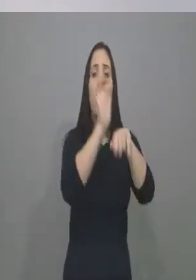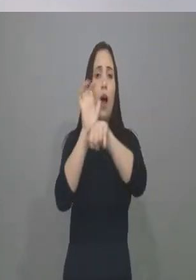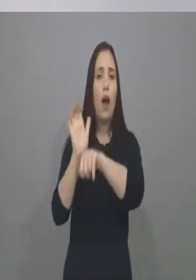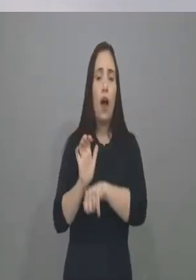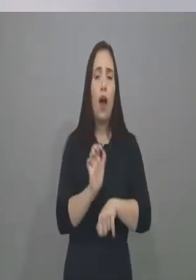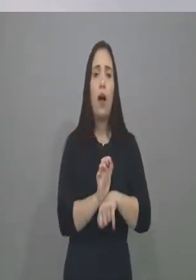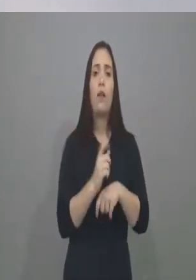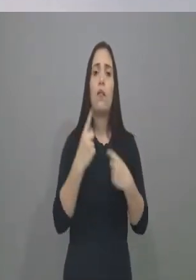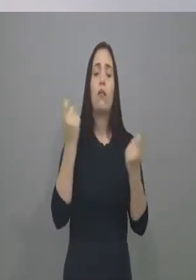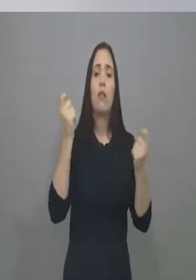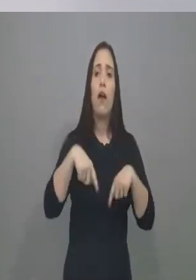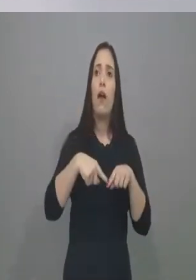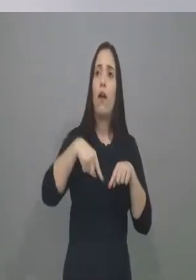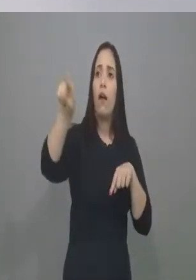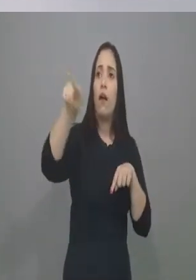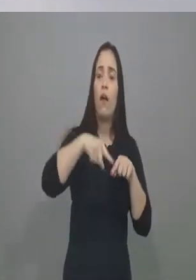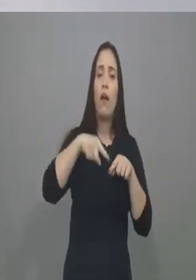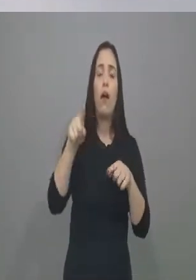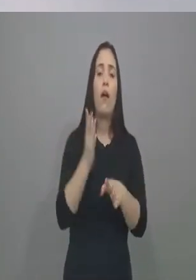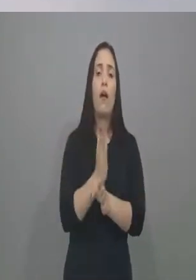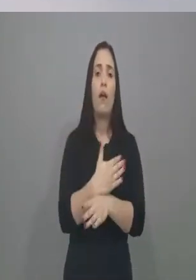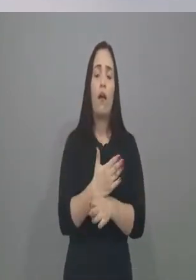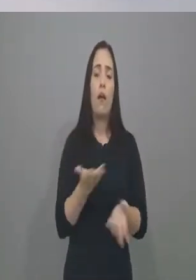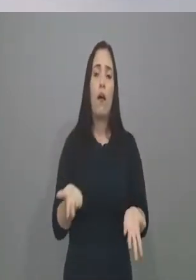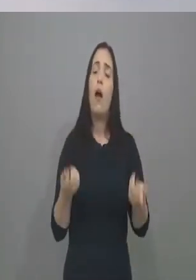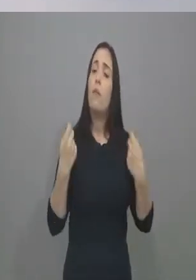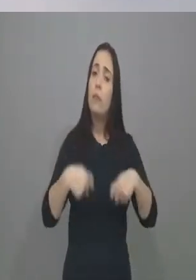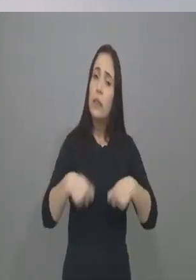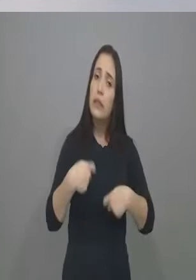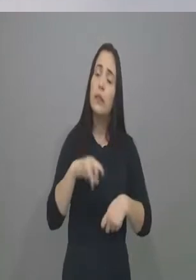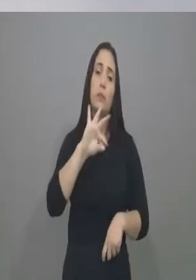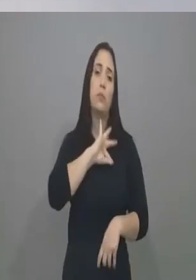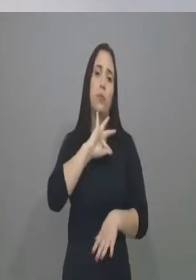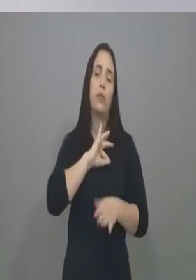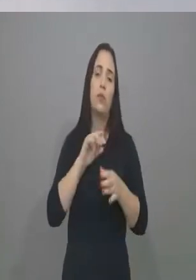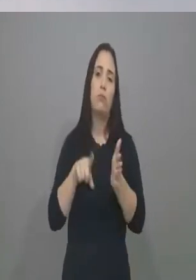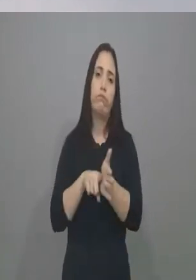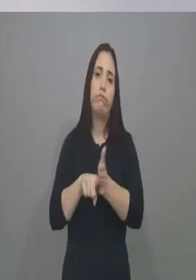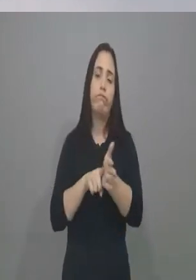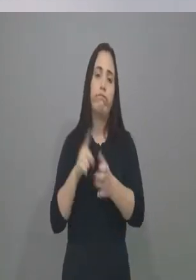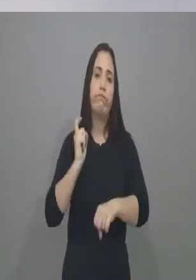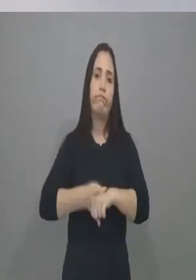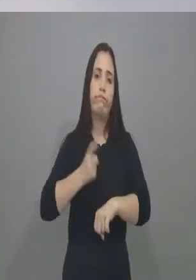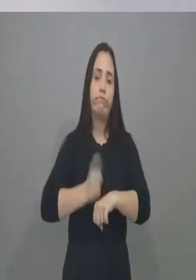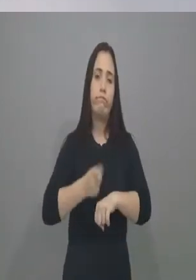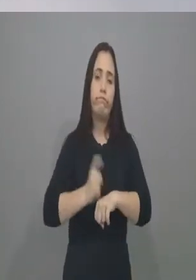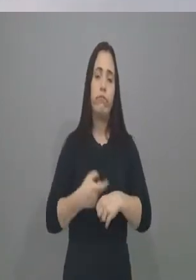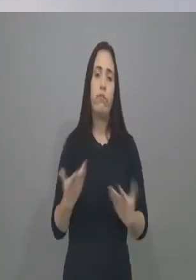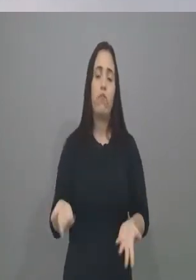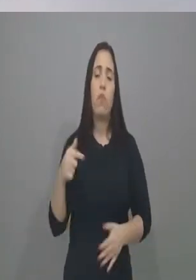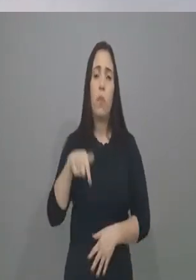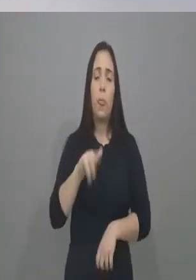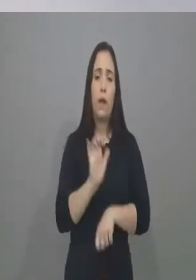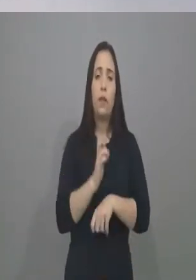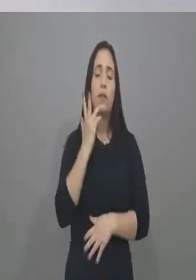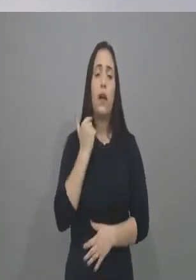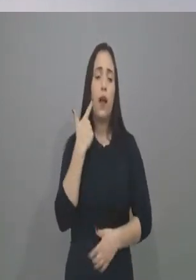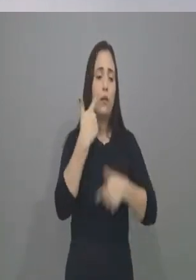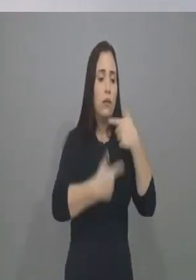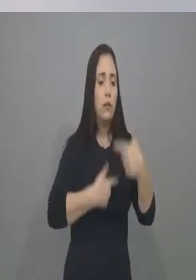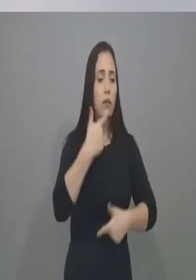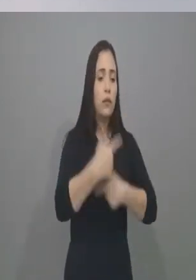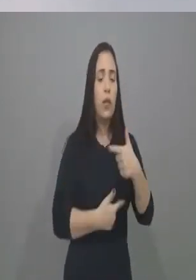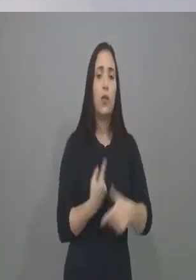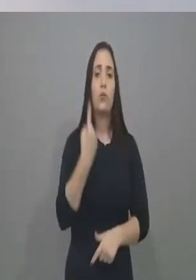para substituir. Eu acho que isso aí é preciso ter tido muita coragem para fazer isso, porque não é fácil fazer o que ele vai fazer.